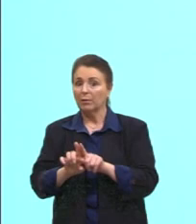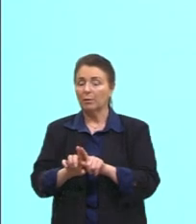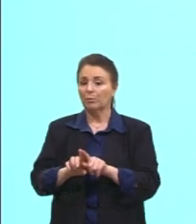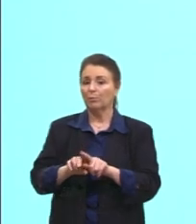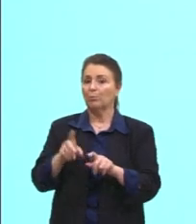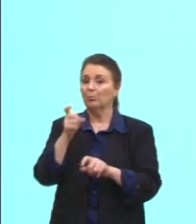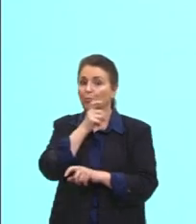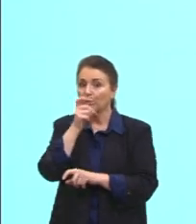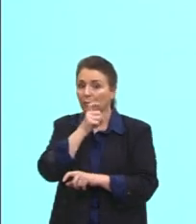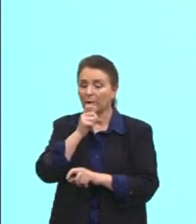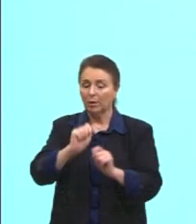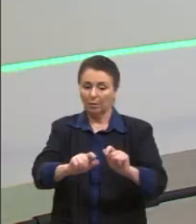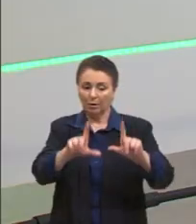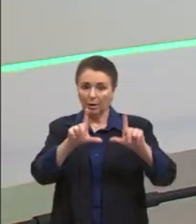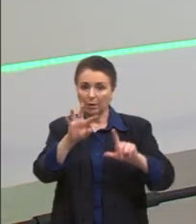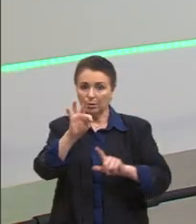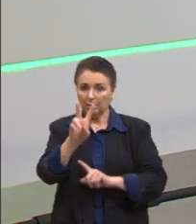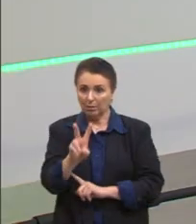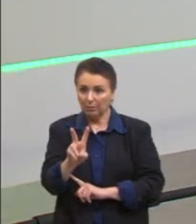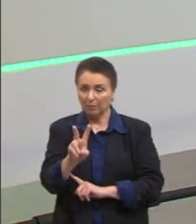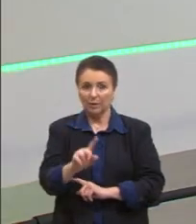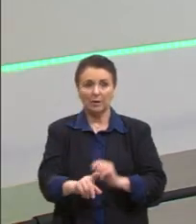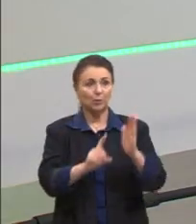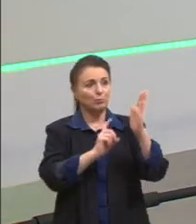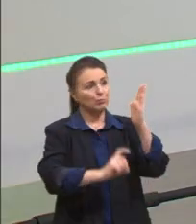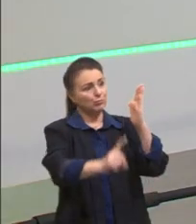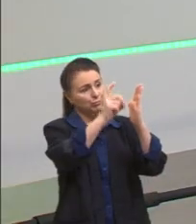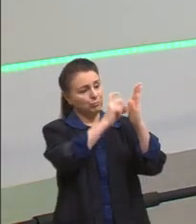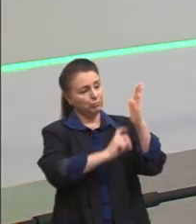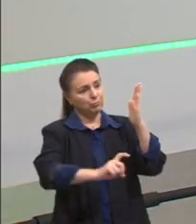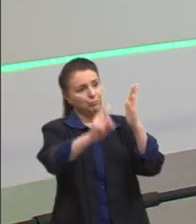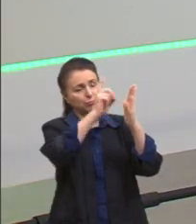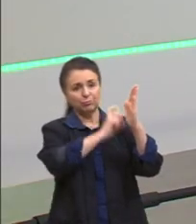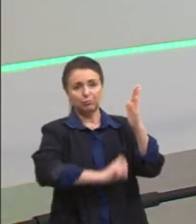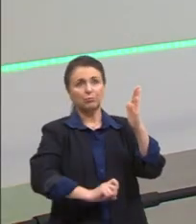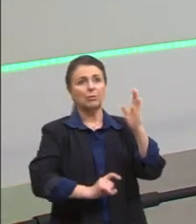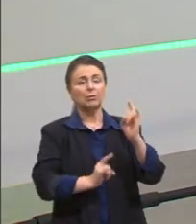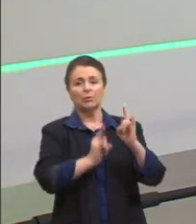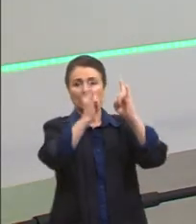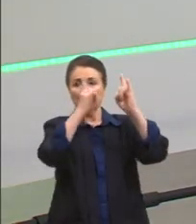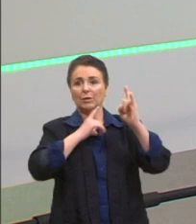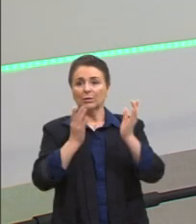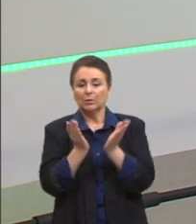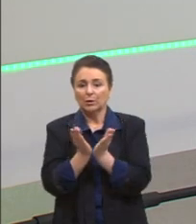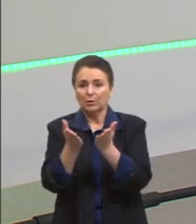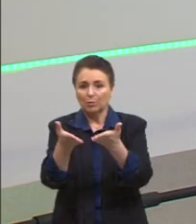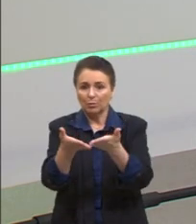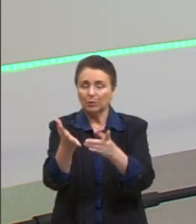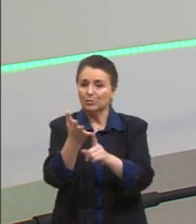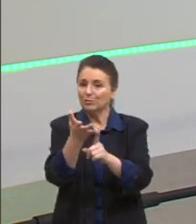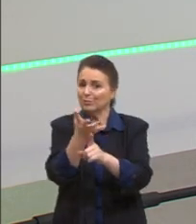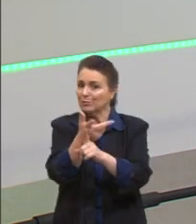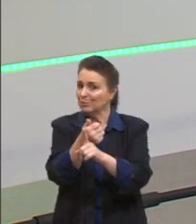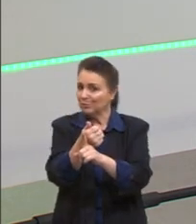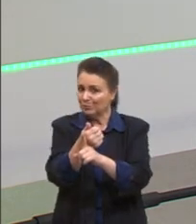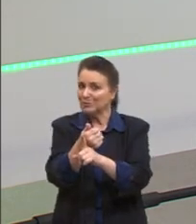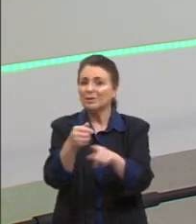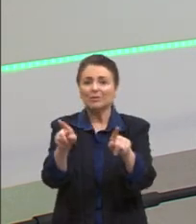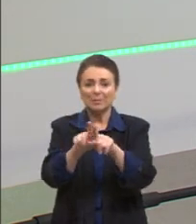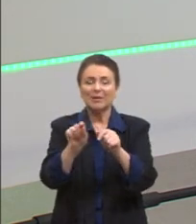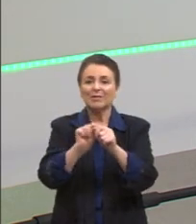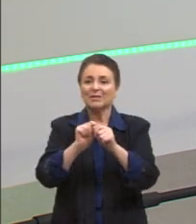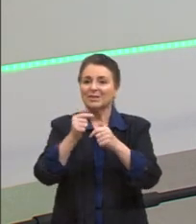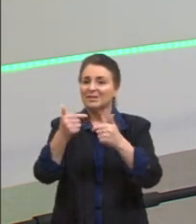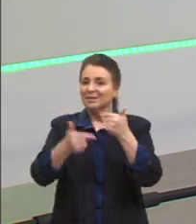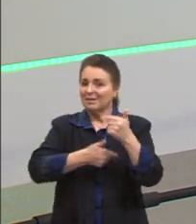né, esses grandes grafites nos prédios, nós temos o coletivo POR, um coletivo de artista muito legal que faz esse trabalho,